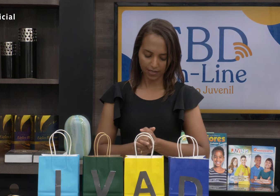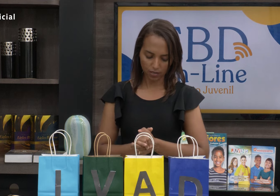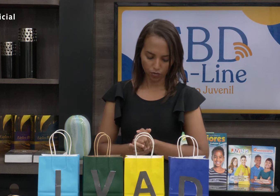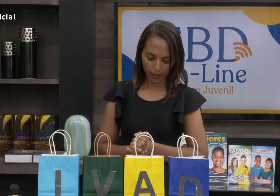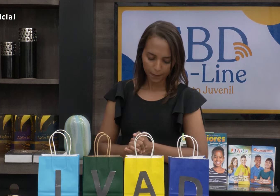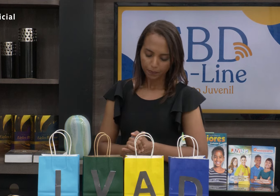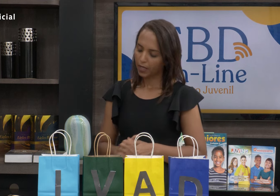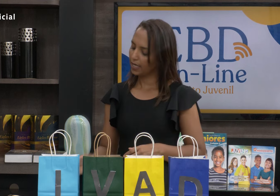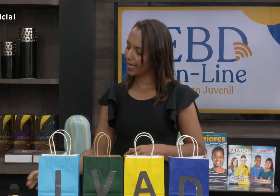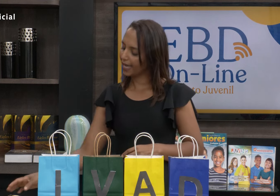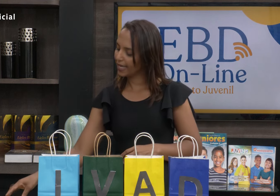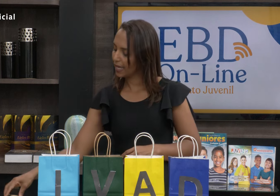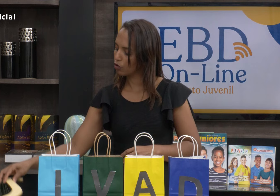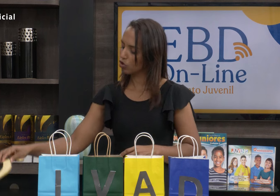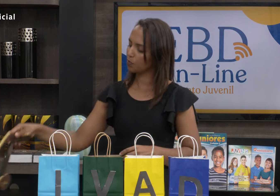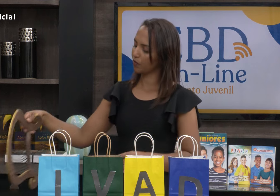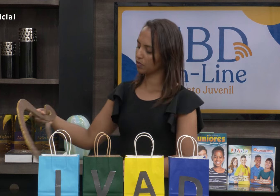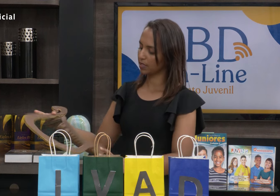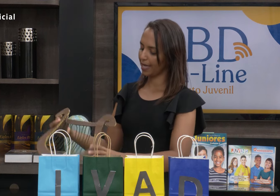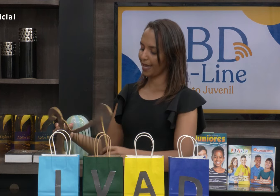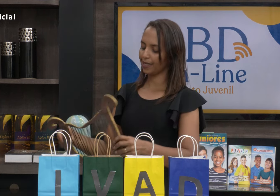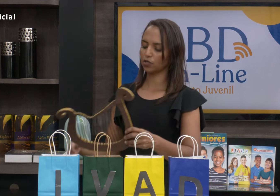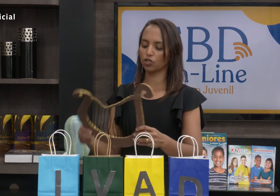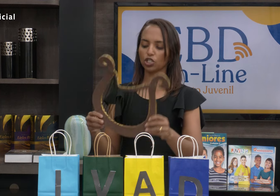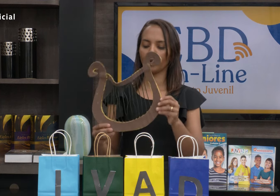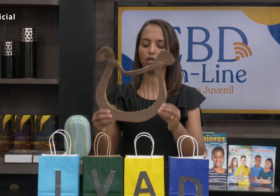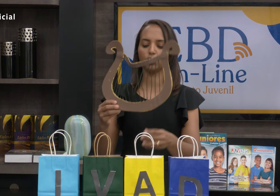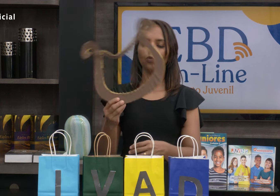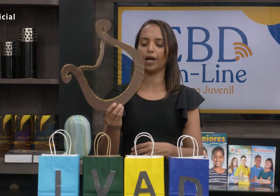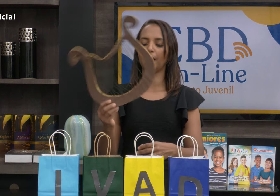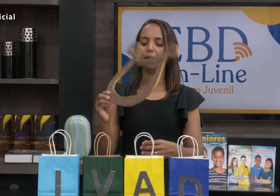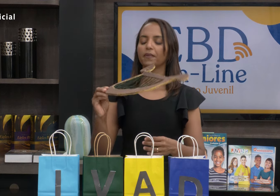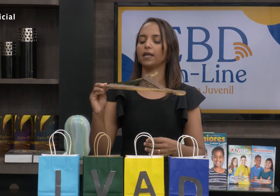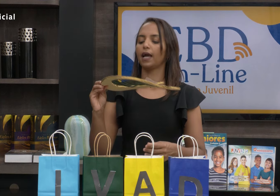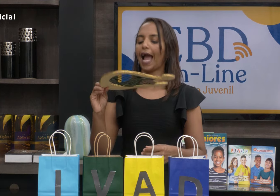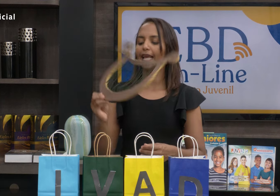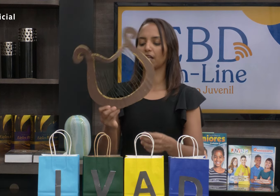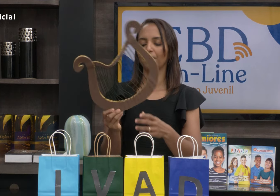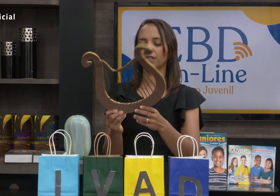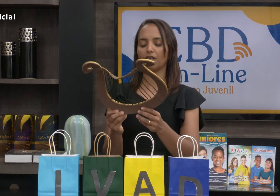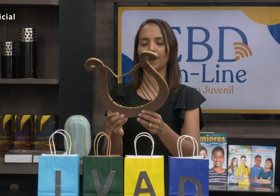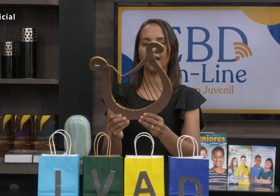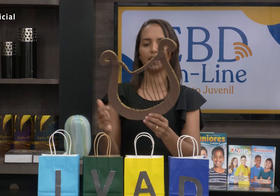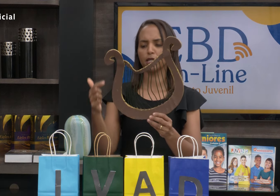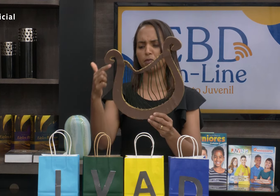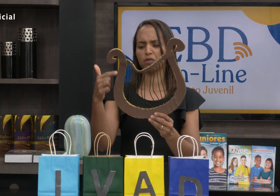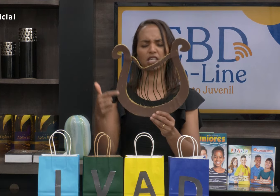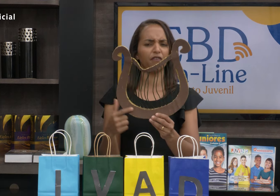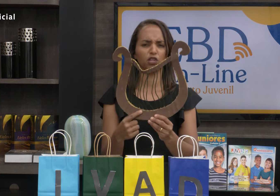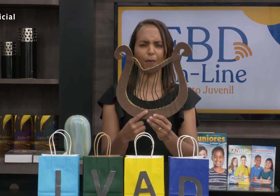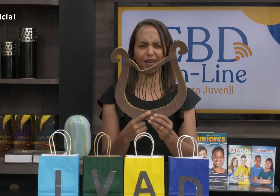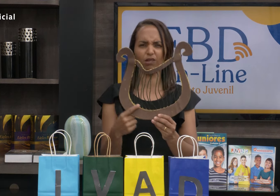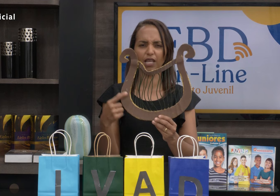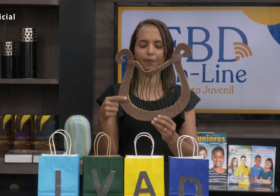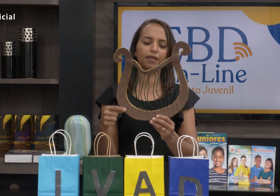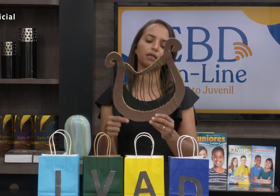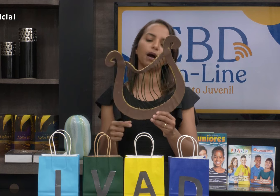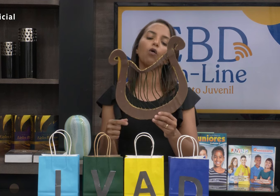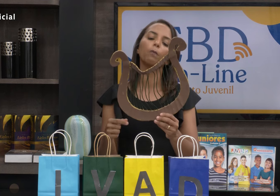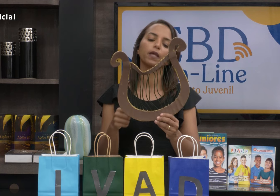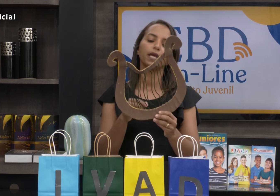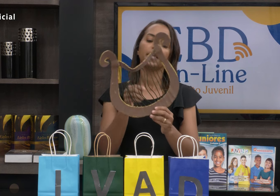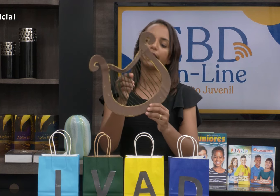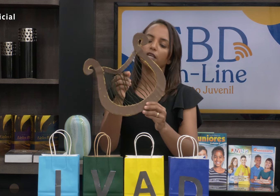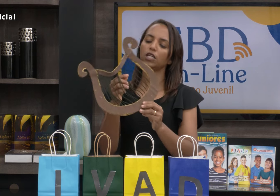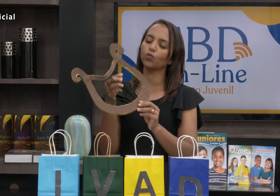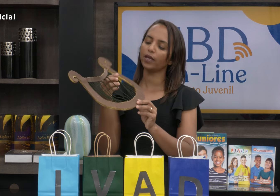que faz isso, né? E aí, eu trouxe para você essa sugestão aqui, de uma harpa, aqui está feita de EVA, mas também podia ser feito papelão, pintado